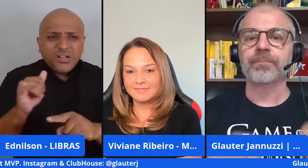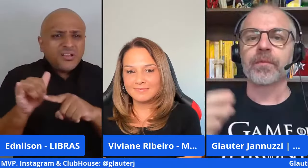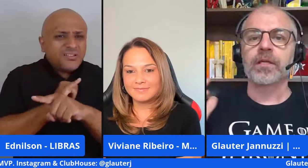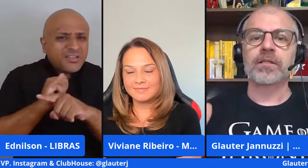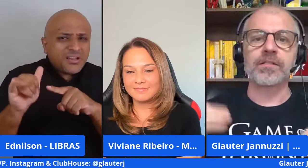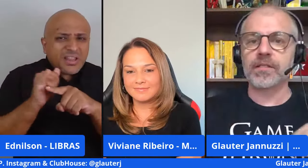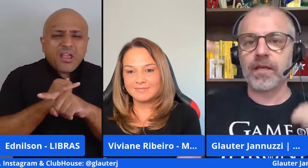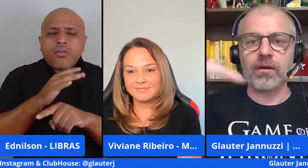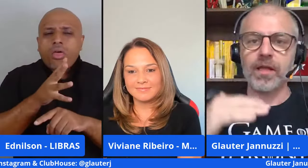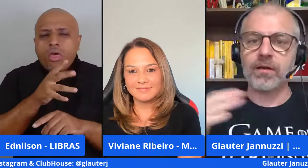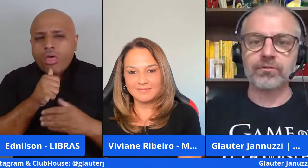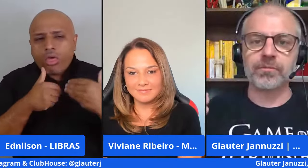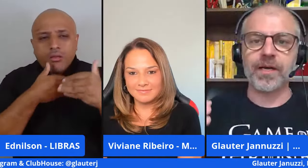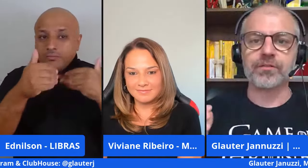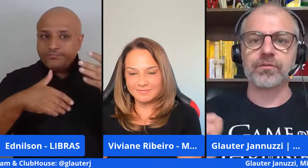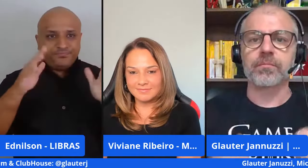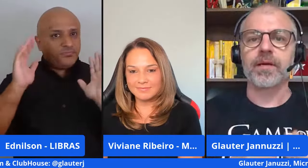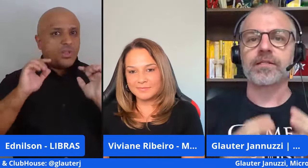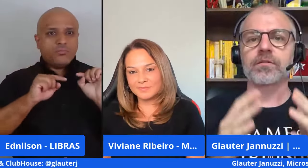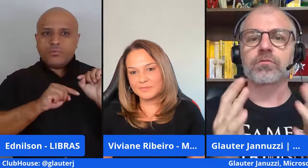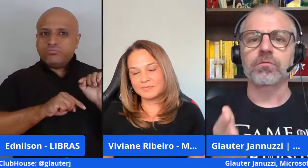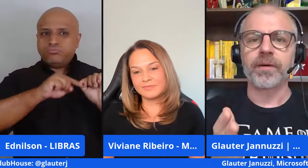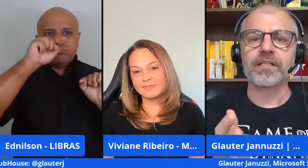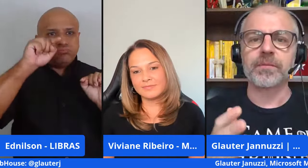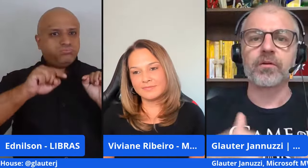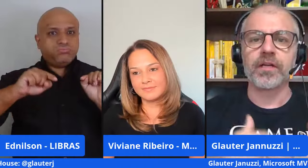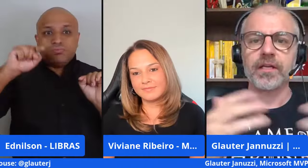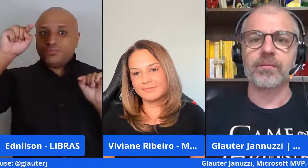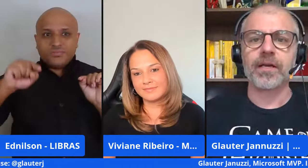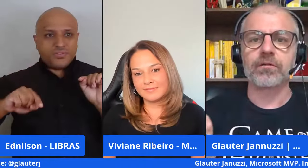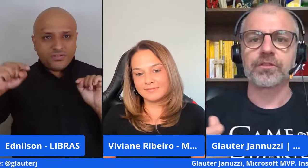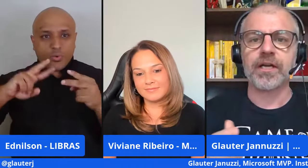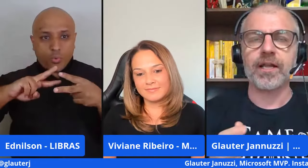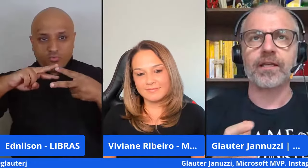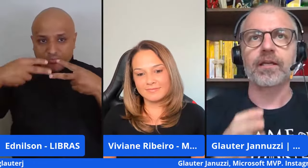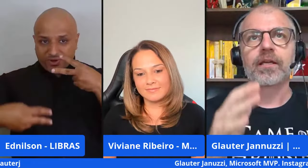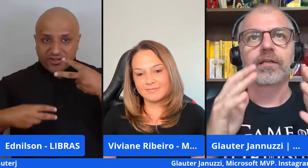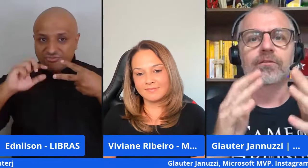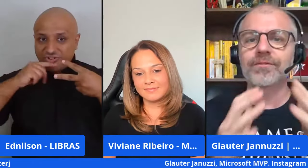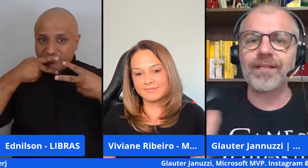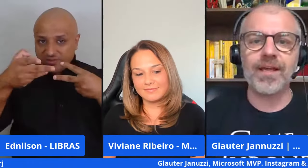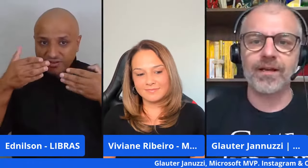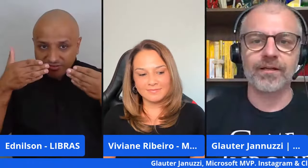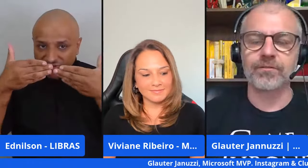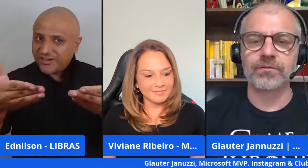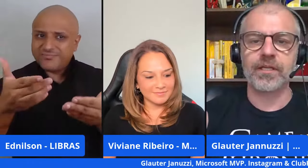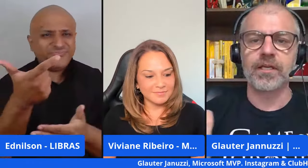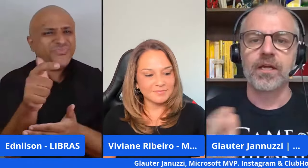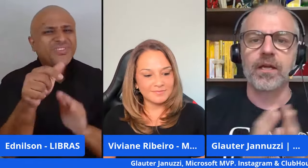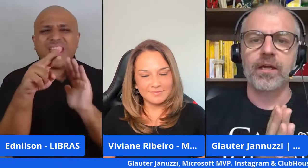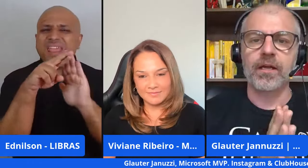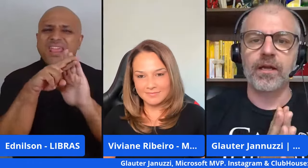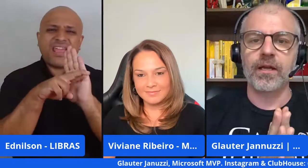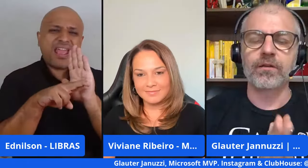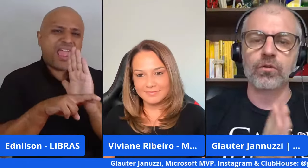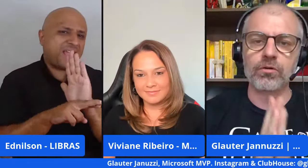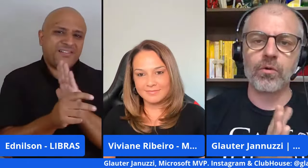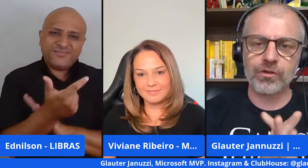meio devagar então assim altos e baixos mas o paradigma que eu queria quebrar logo de cara é que não tem regra não tem